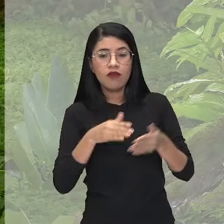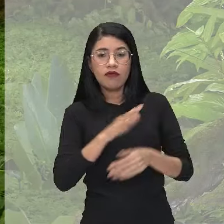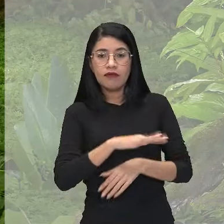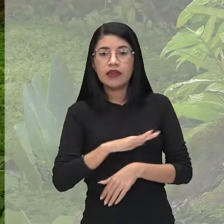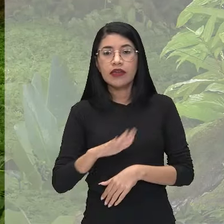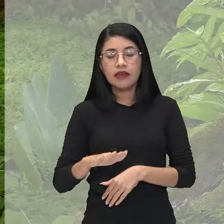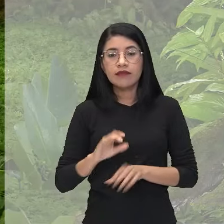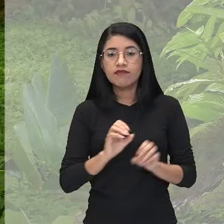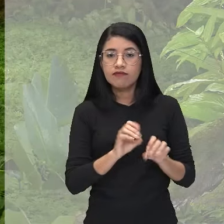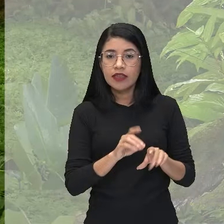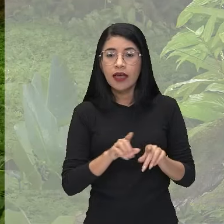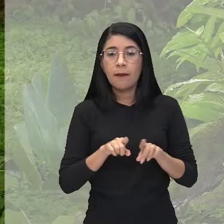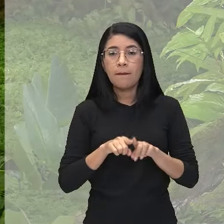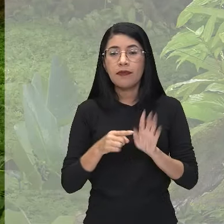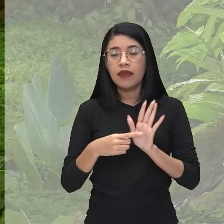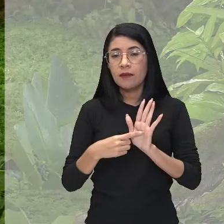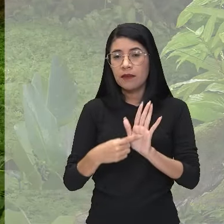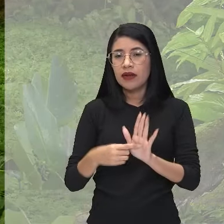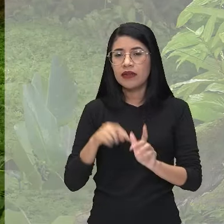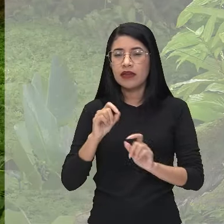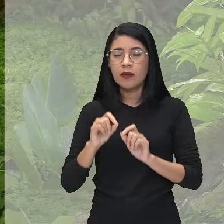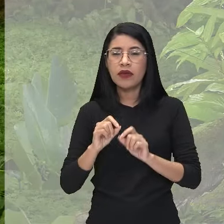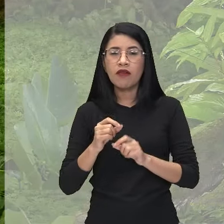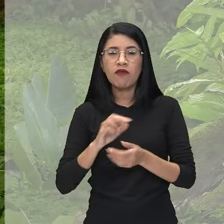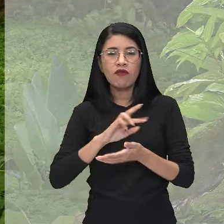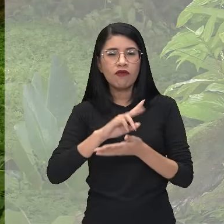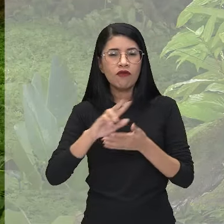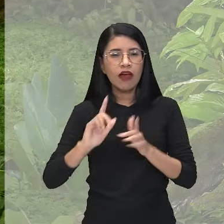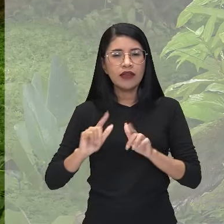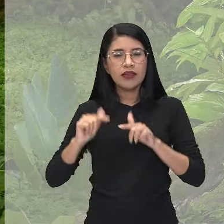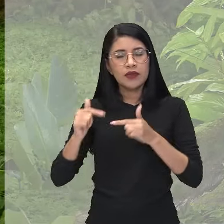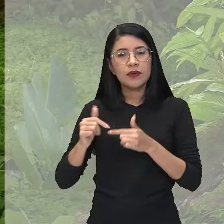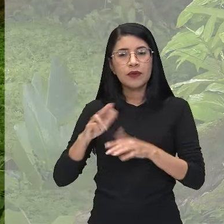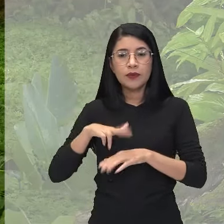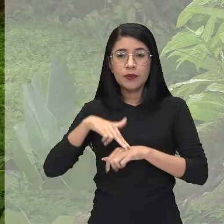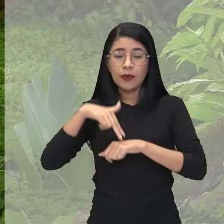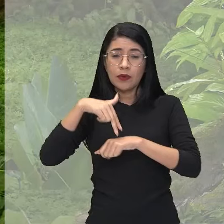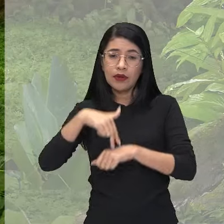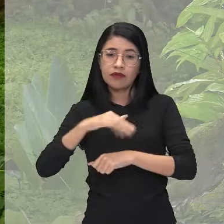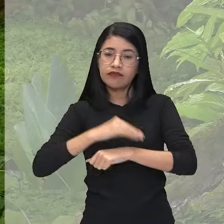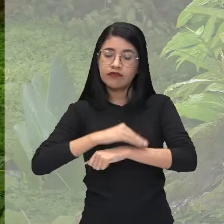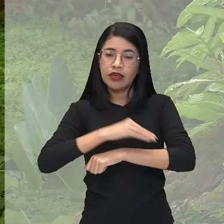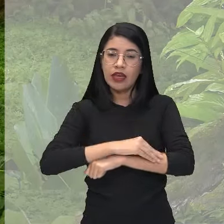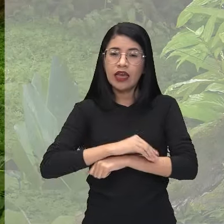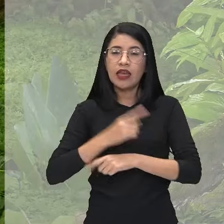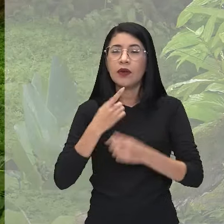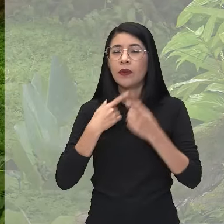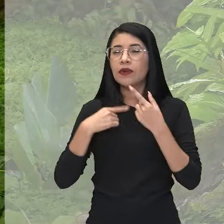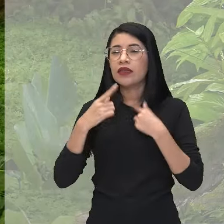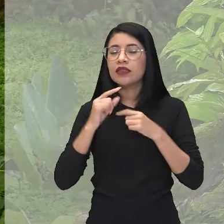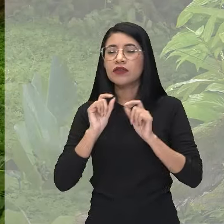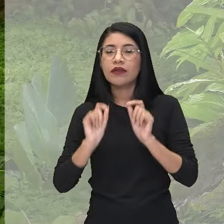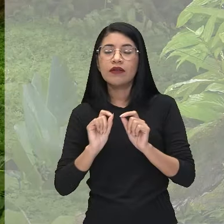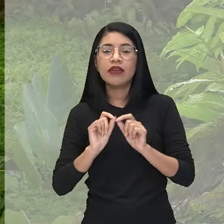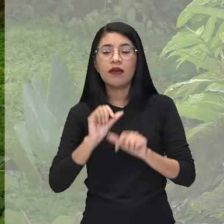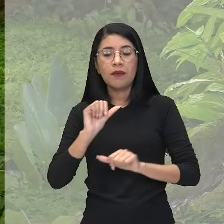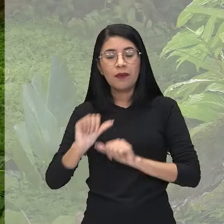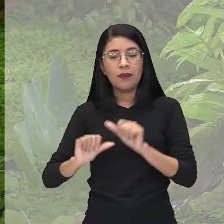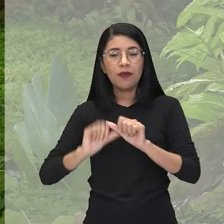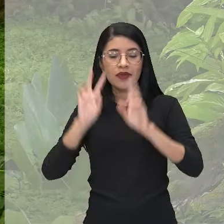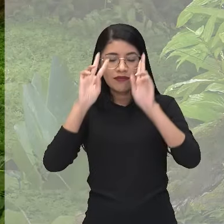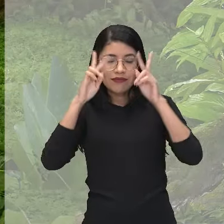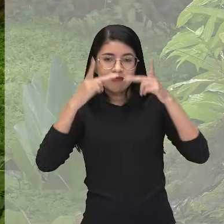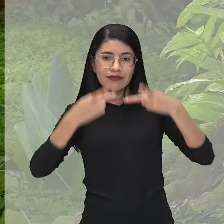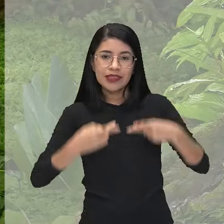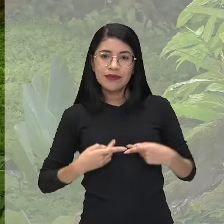crianças. E apresenta façanhas, né? artimanhas aí do protagonista, cujo maior desejo do Taroubeque era tornar-se